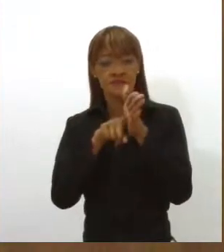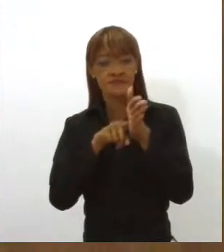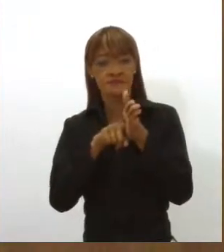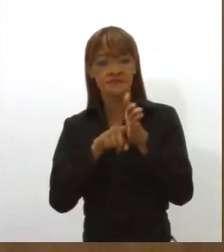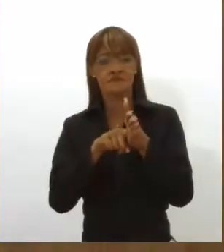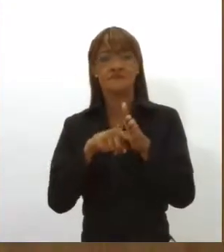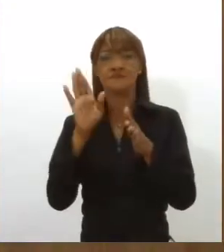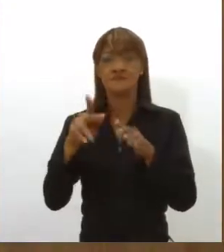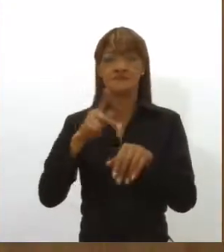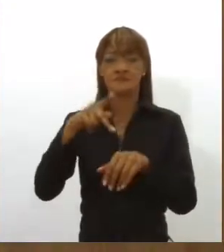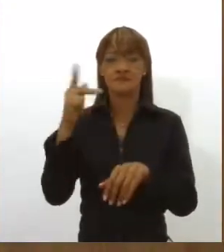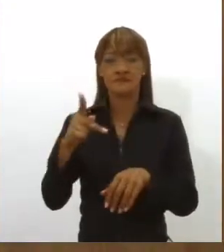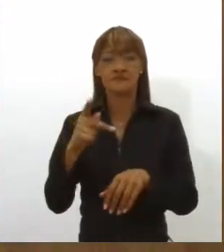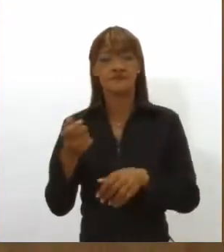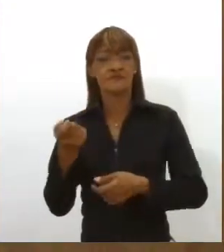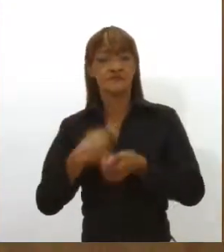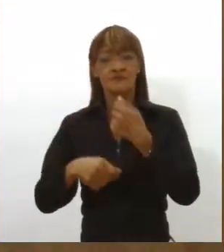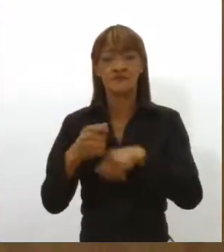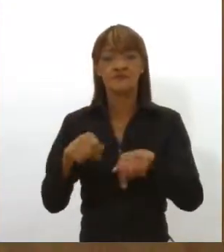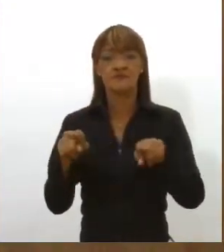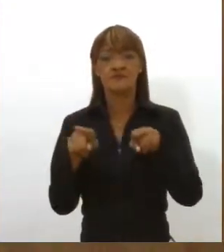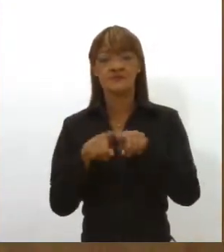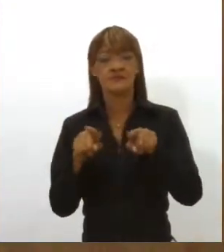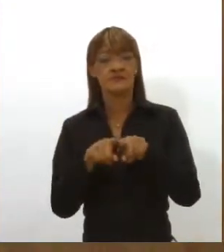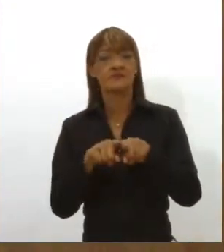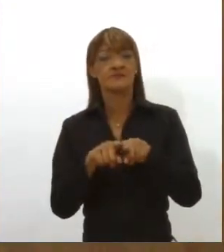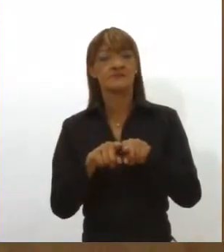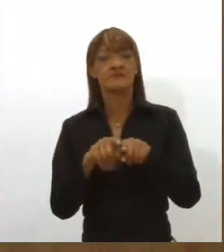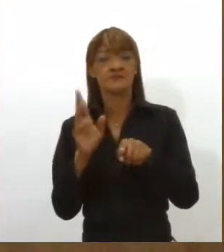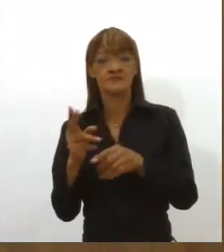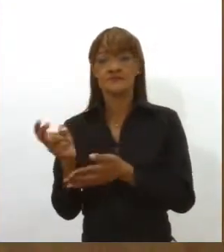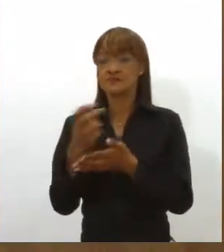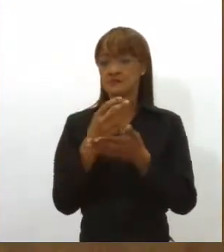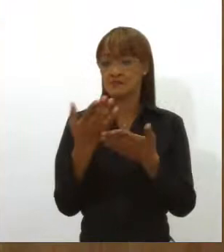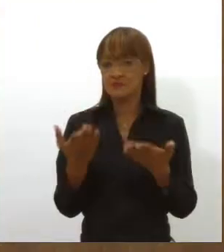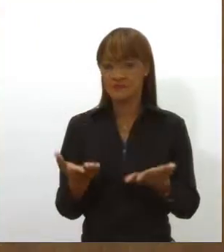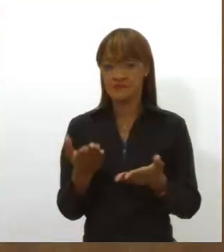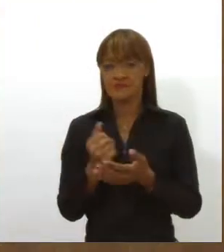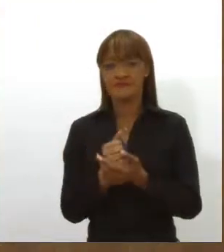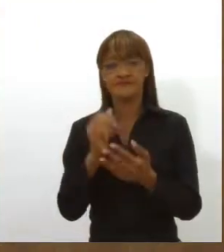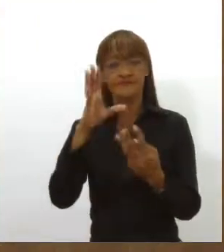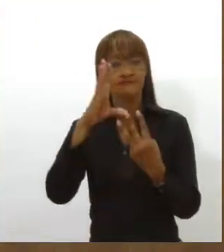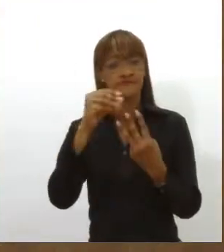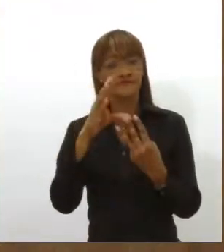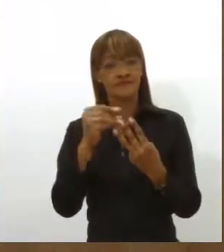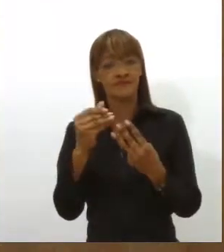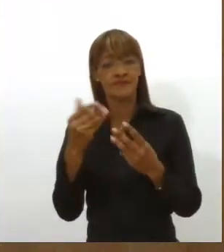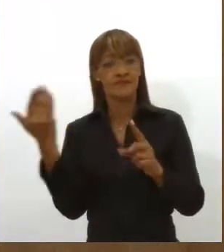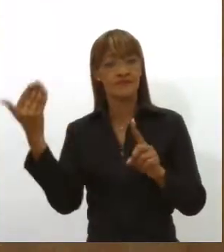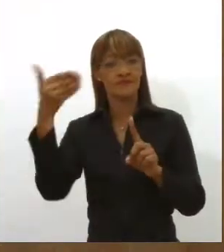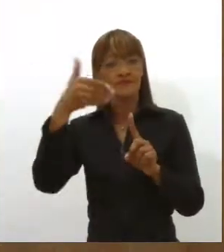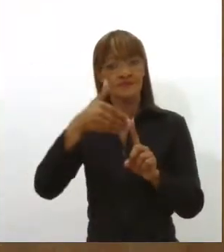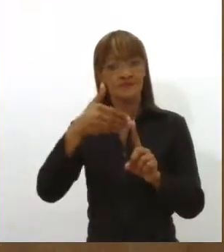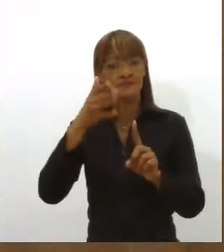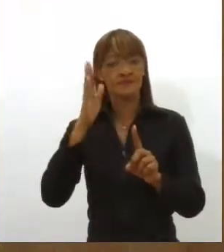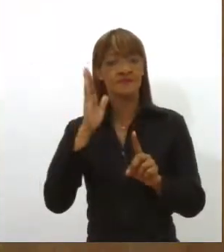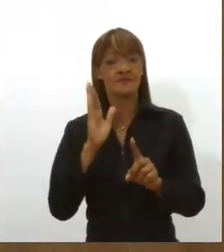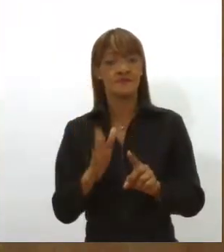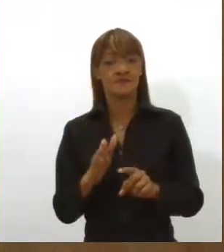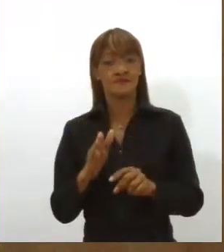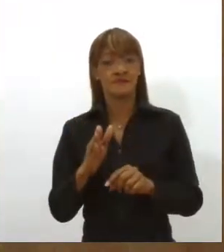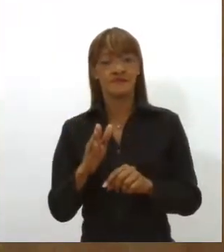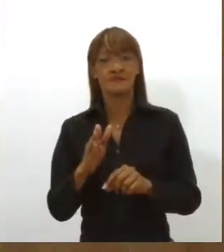indústria e perspectivas internacionais. A Universidade Federal de Sergipe é referência no pilar citações no âmbito internacional,